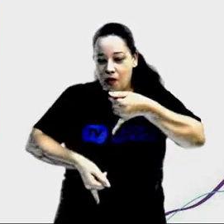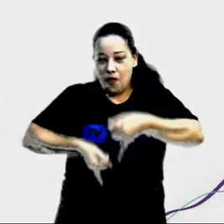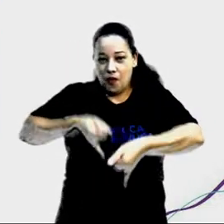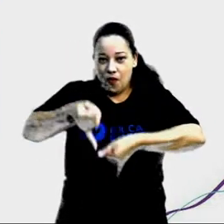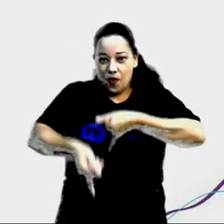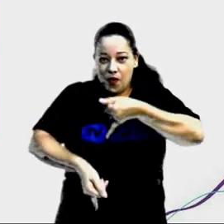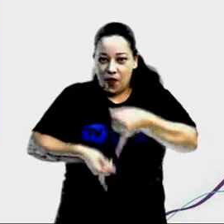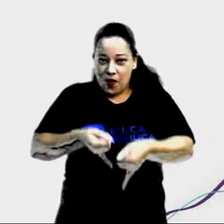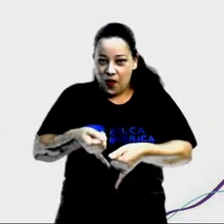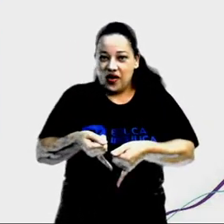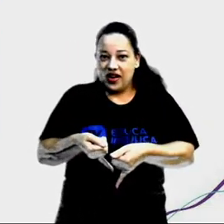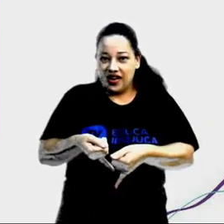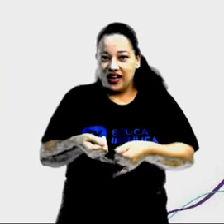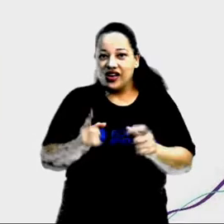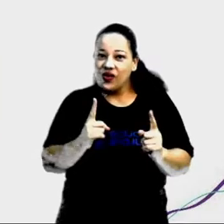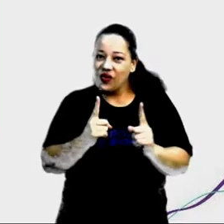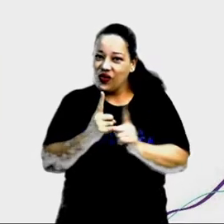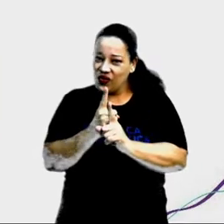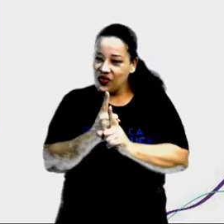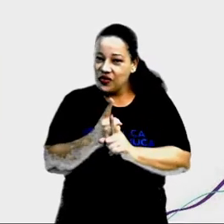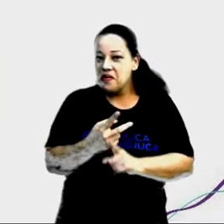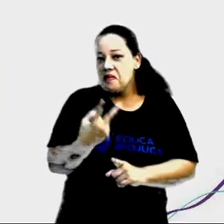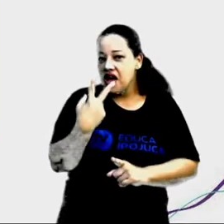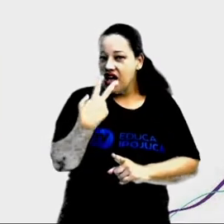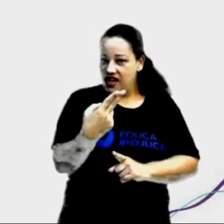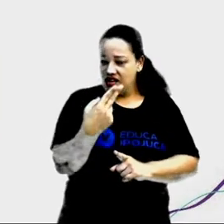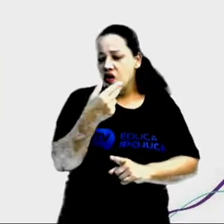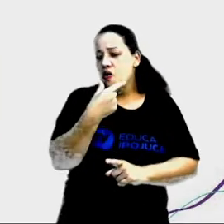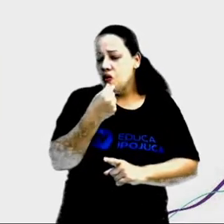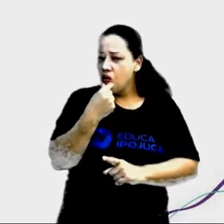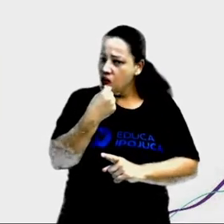parece que o homem seguiu seu caminho.